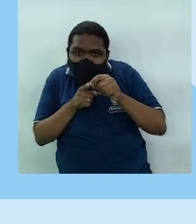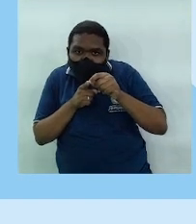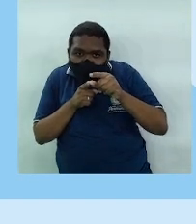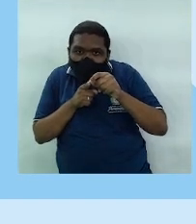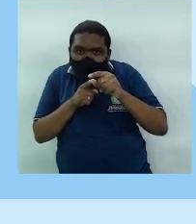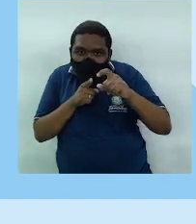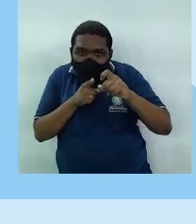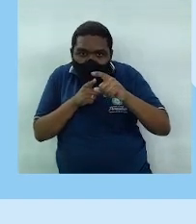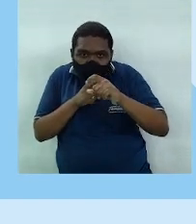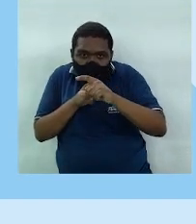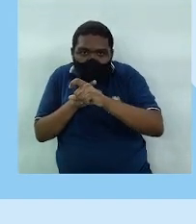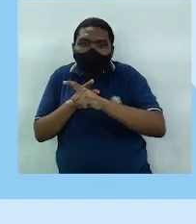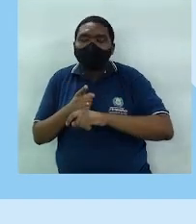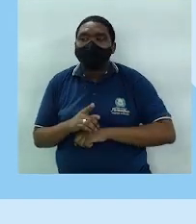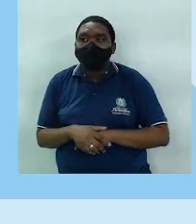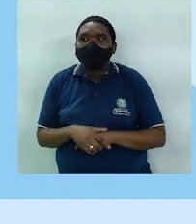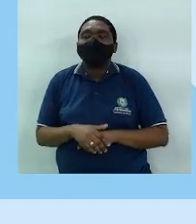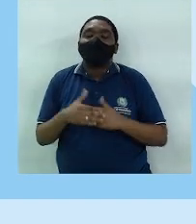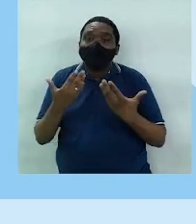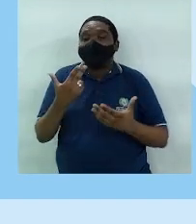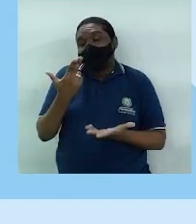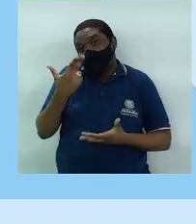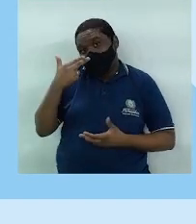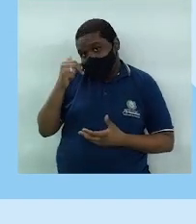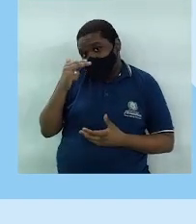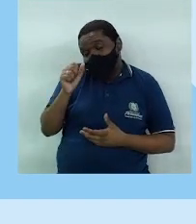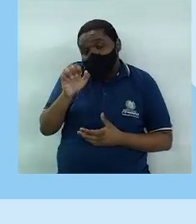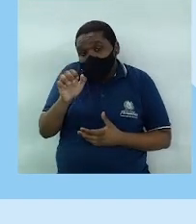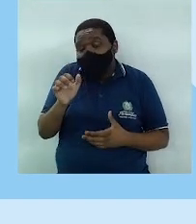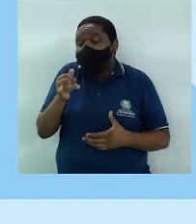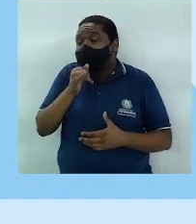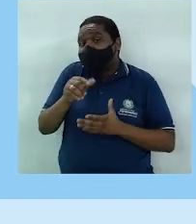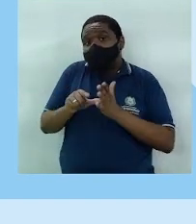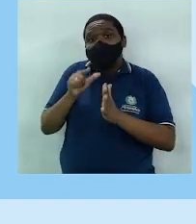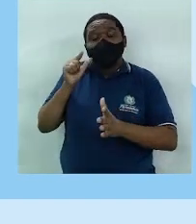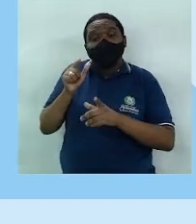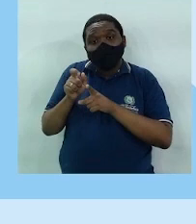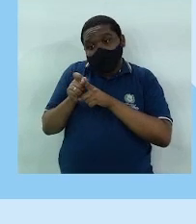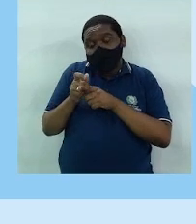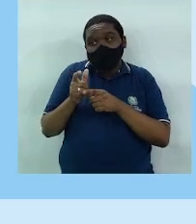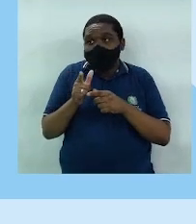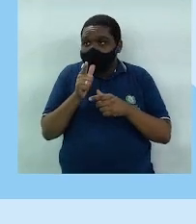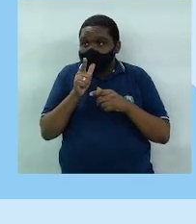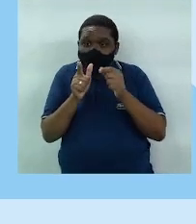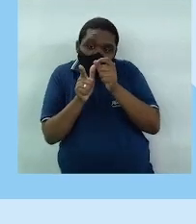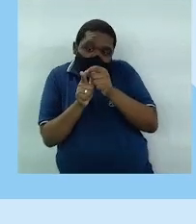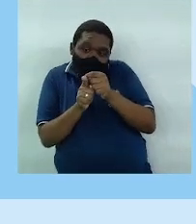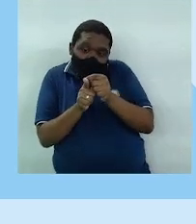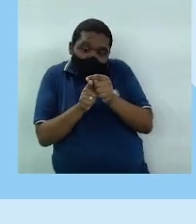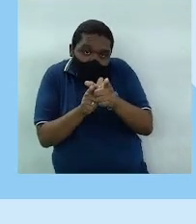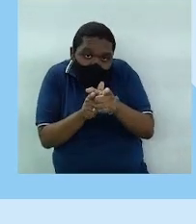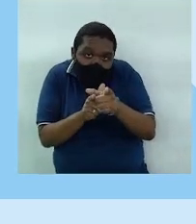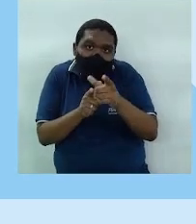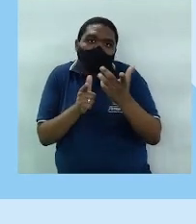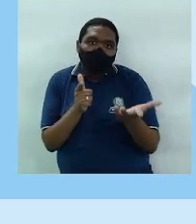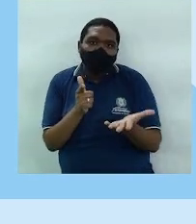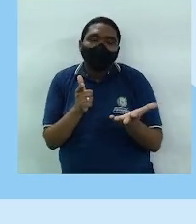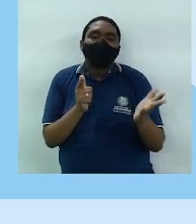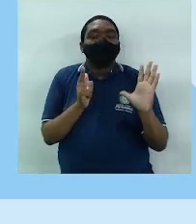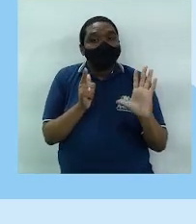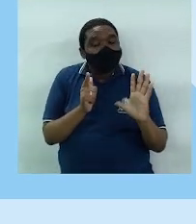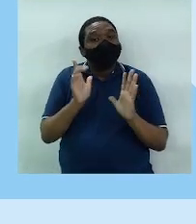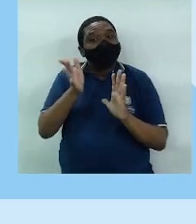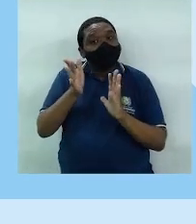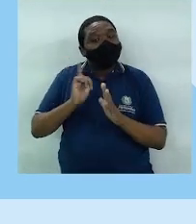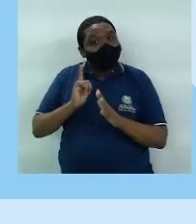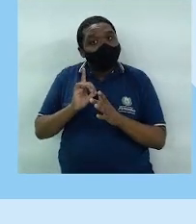de espermatozóides. Tá certo? Mesmo antes de sair o total, né? Dos espermatozóides. Já existe